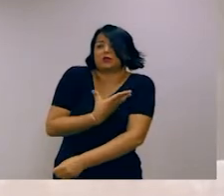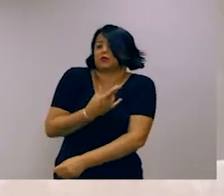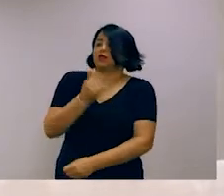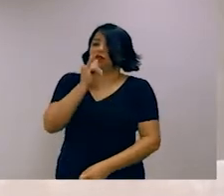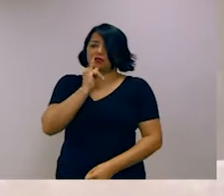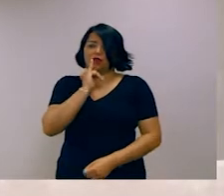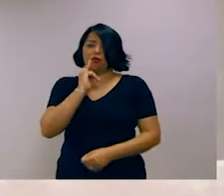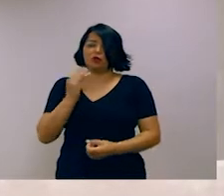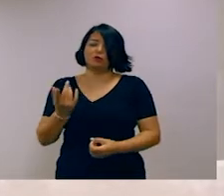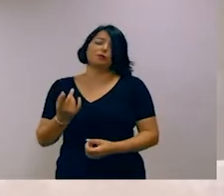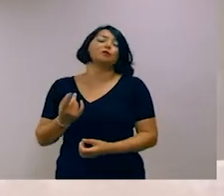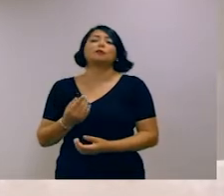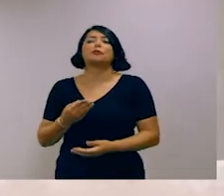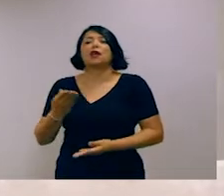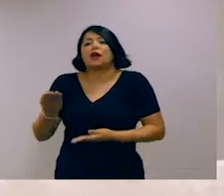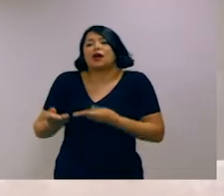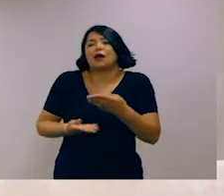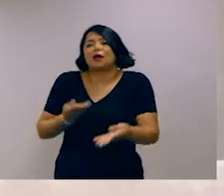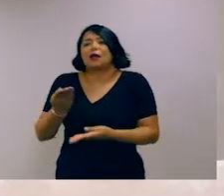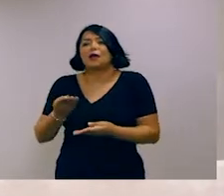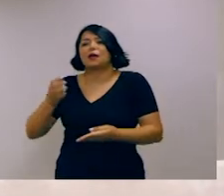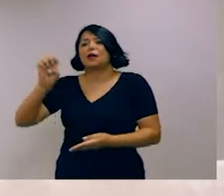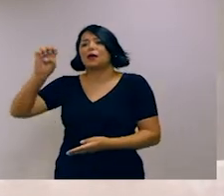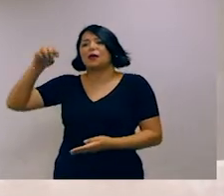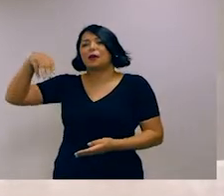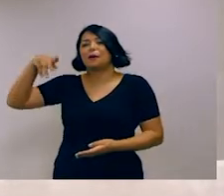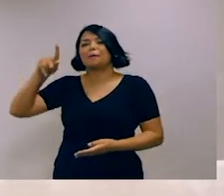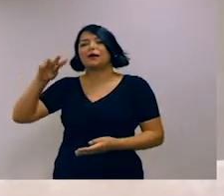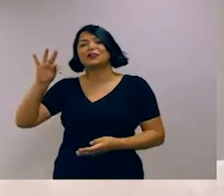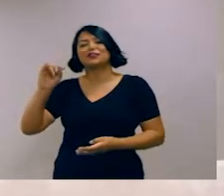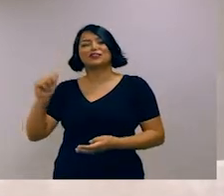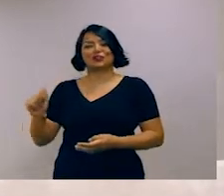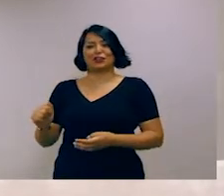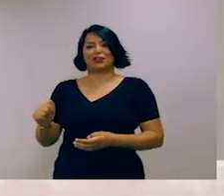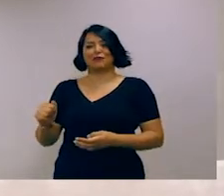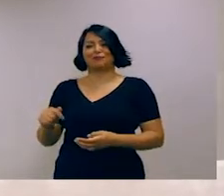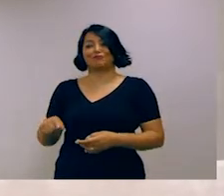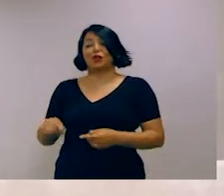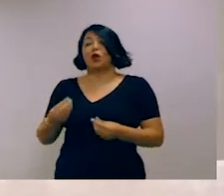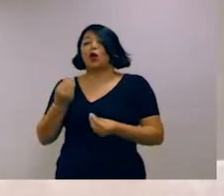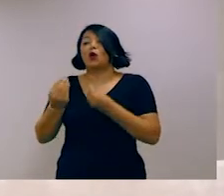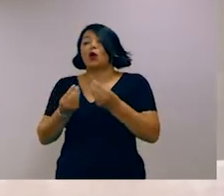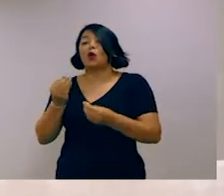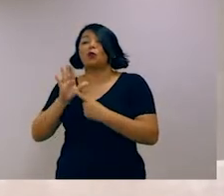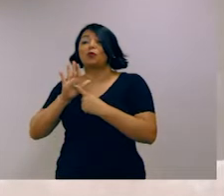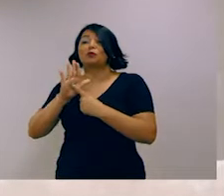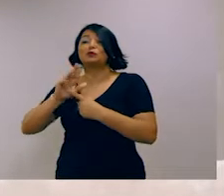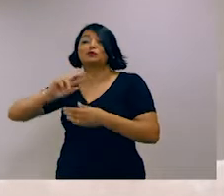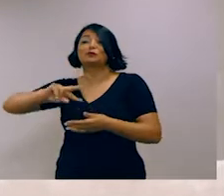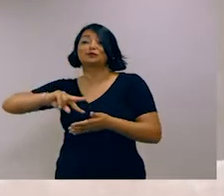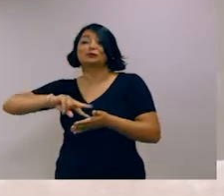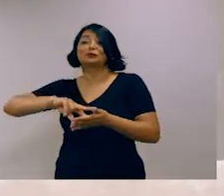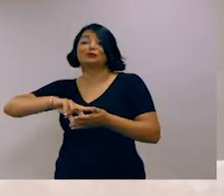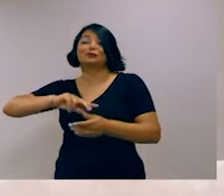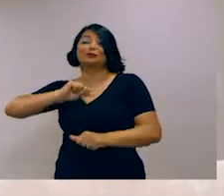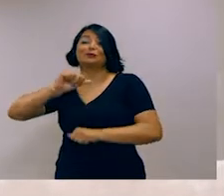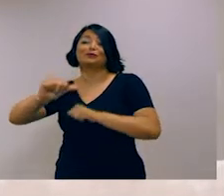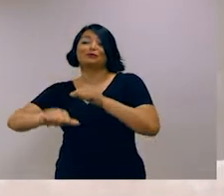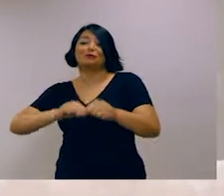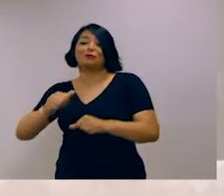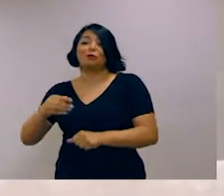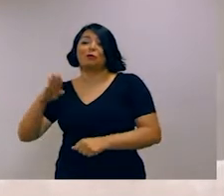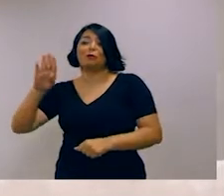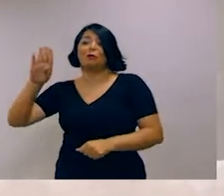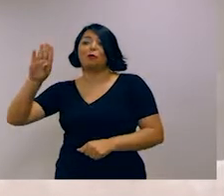A questão também de empatia e o maior desafio de todos, o bom senso. Como codificar o bom senso? Já há inúmeros projetos de IAC que